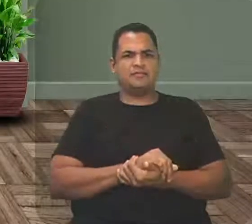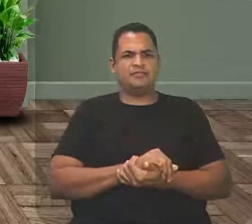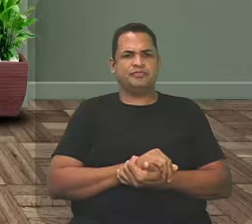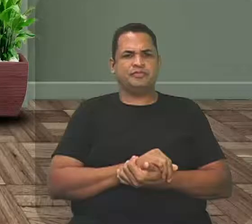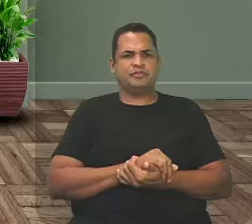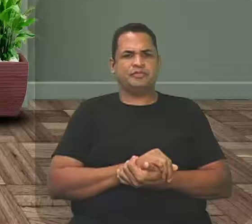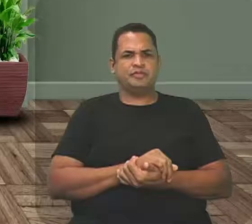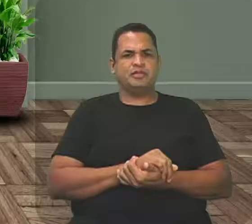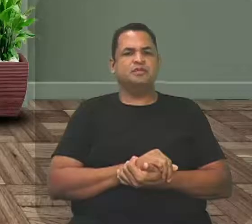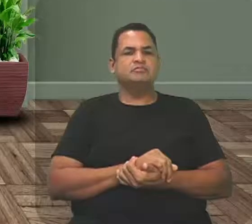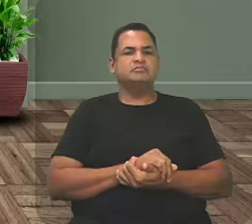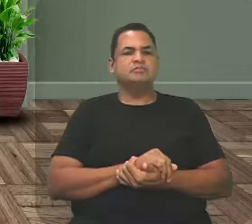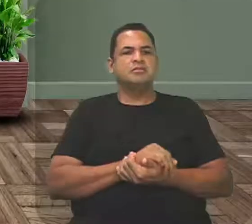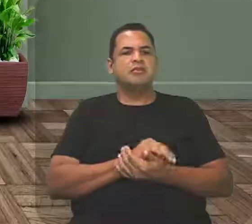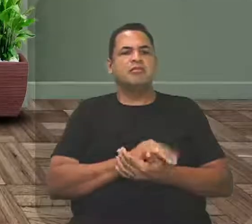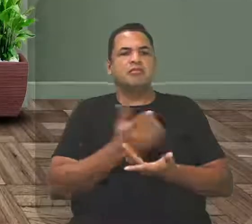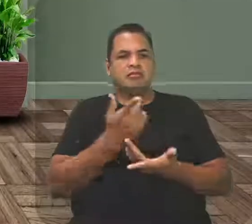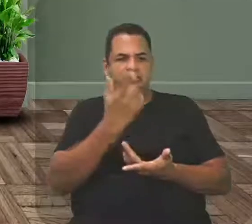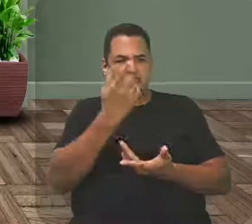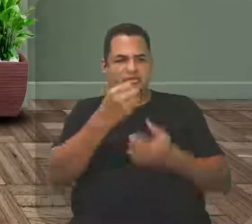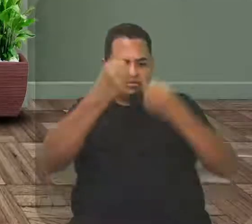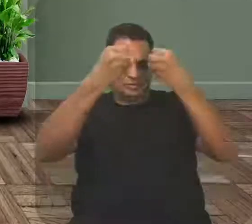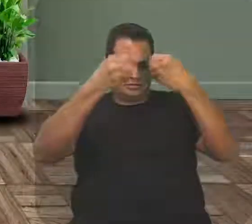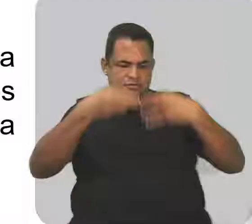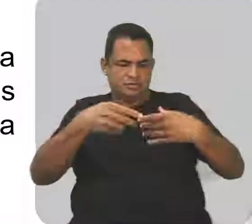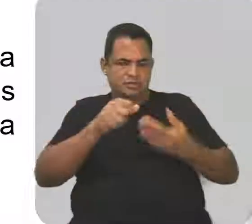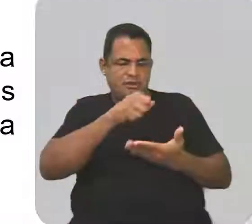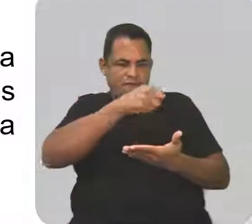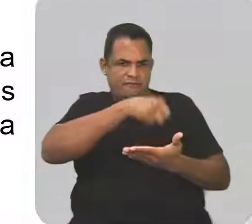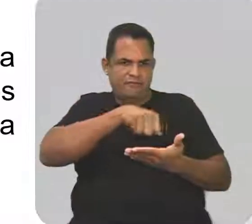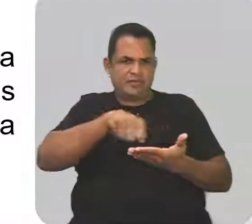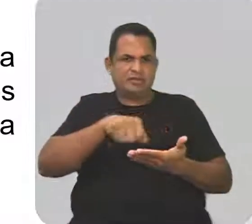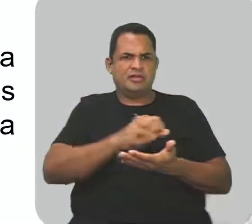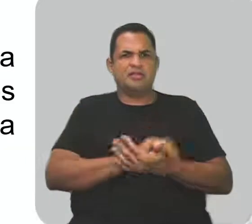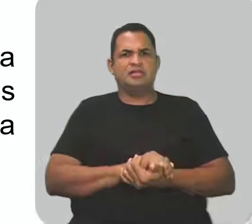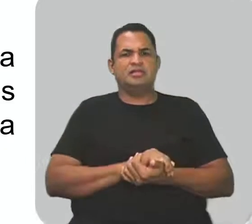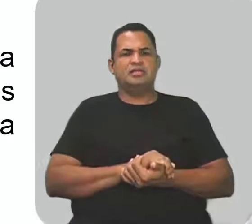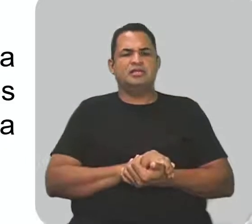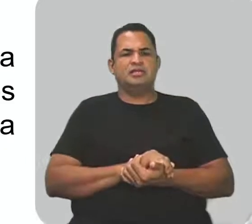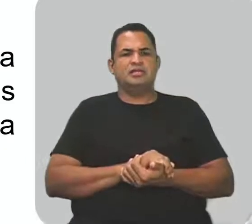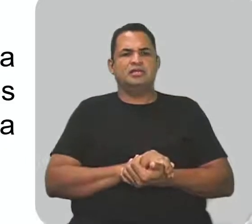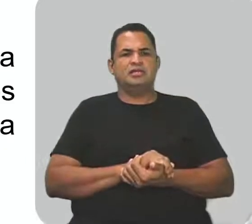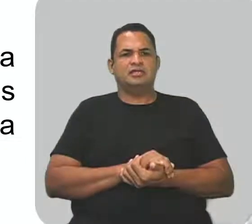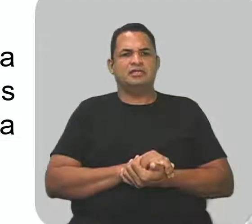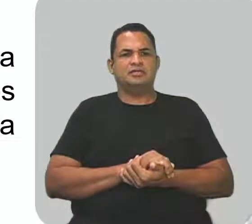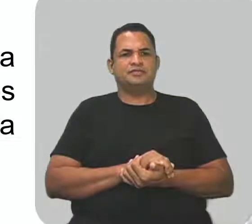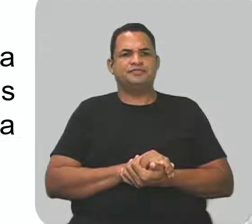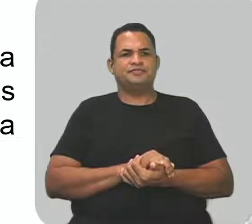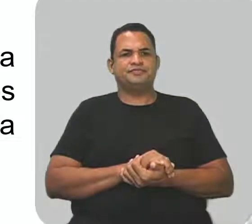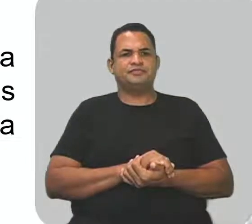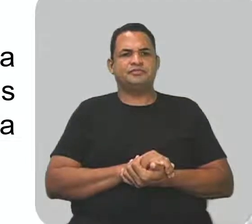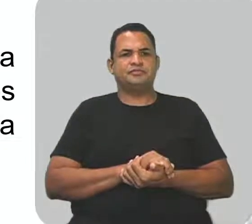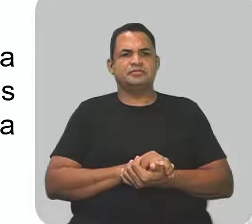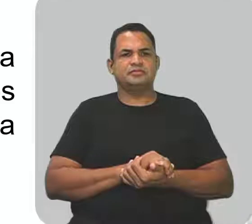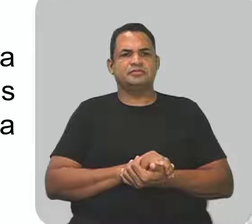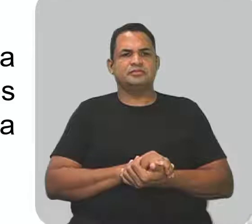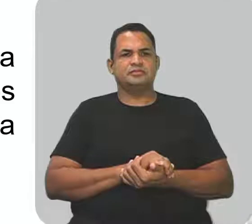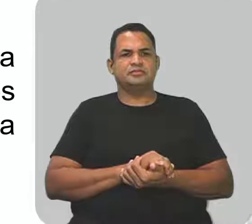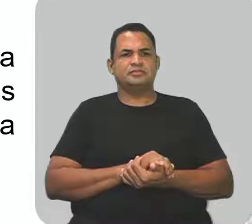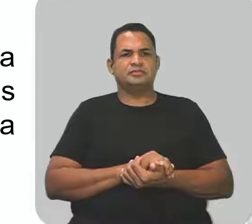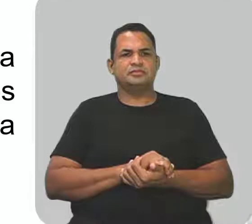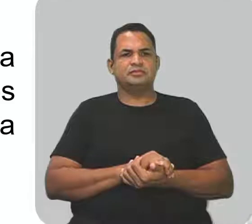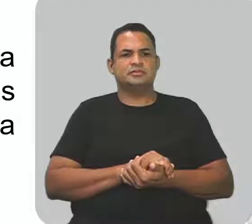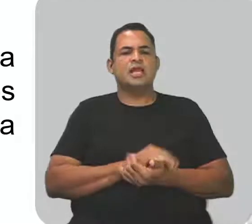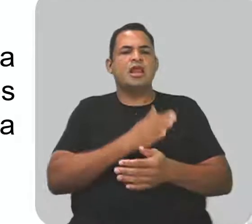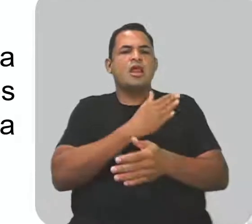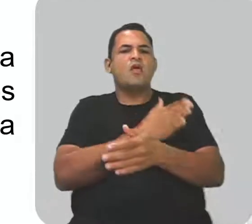De olho na tela, ele vai pontuar e você já vai fazendo as anotações aí. Olha lá, a